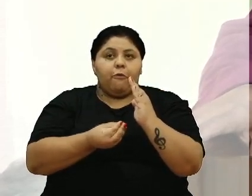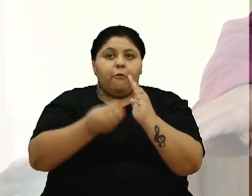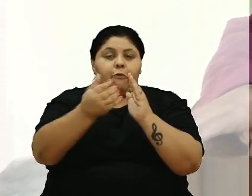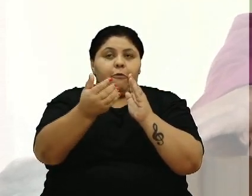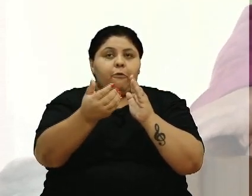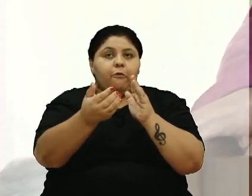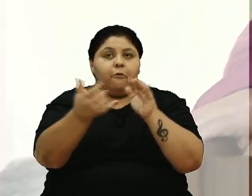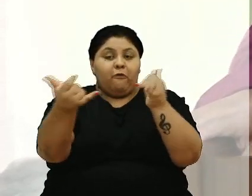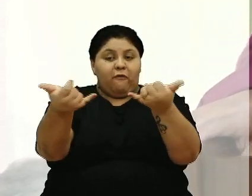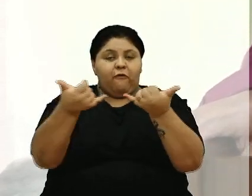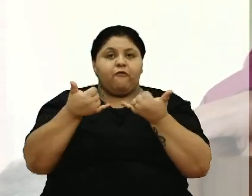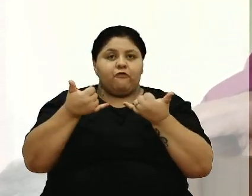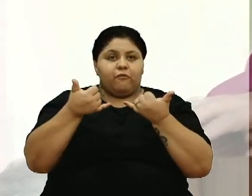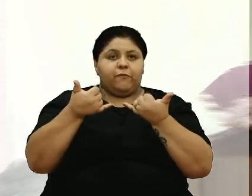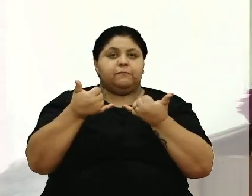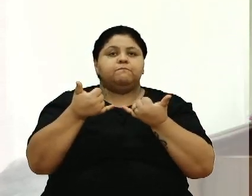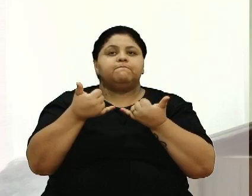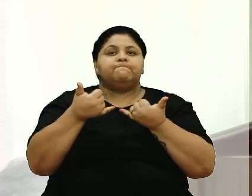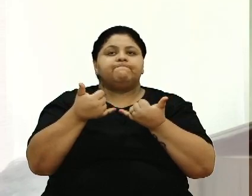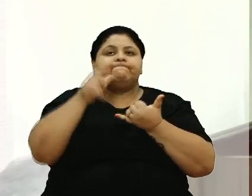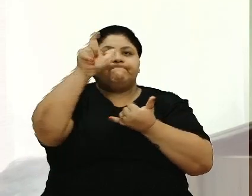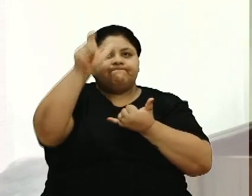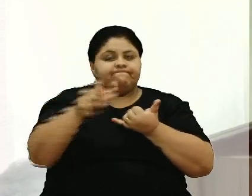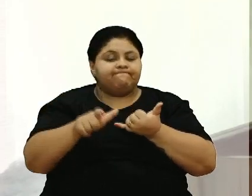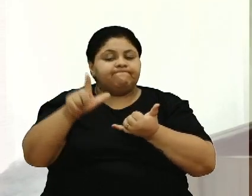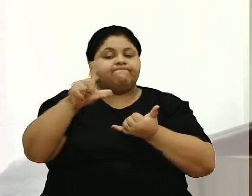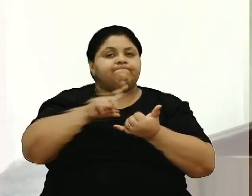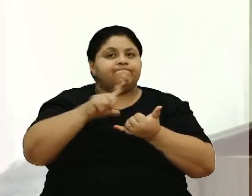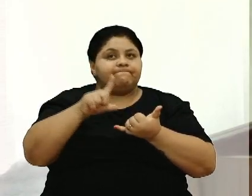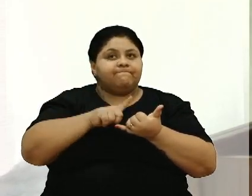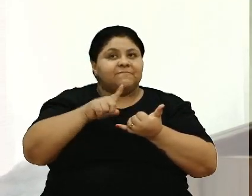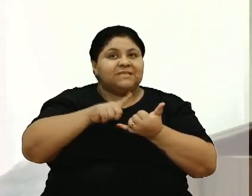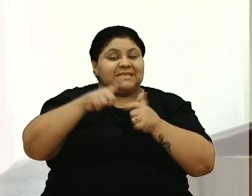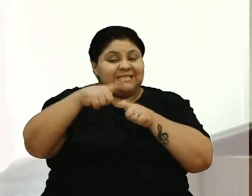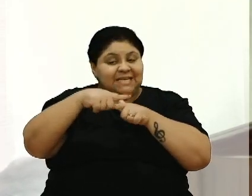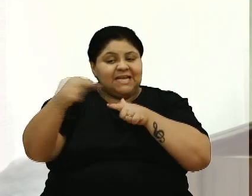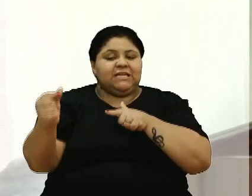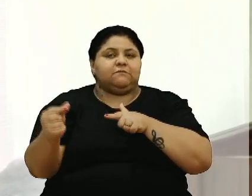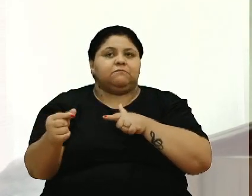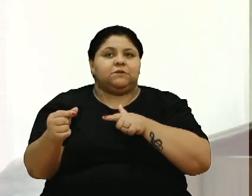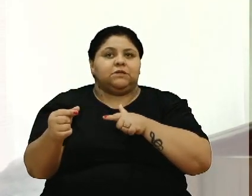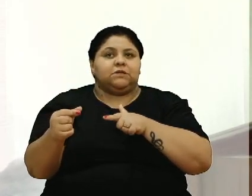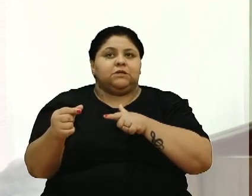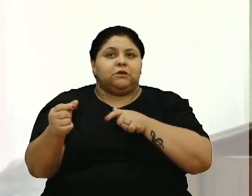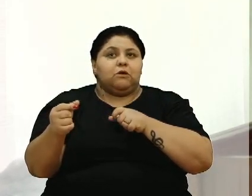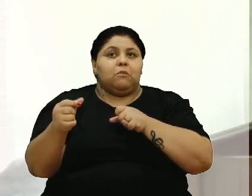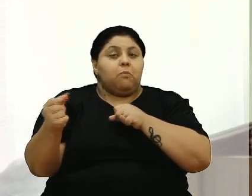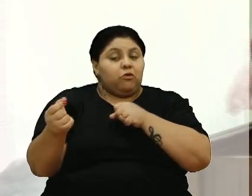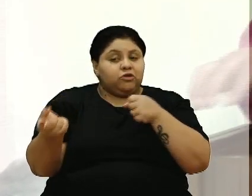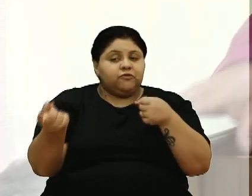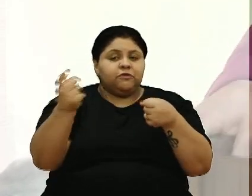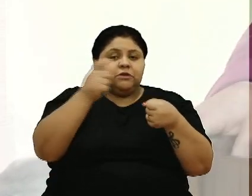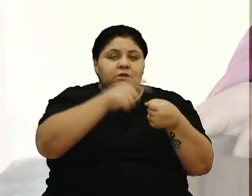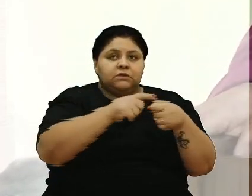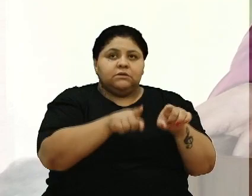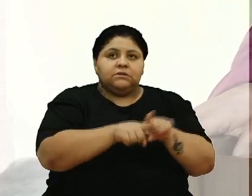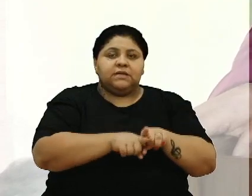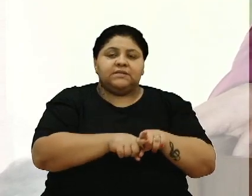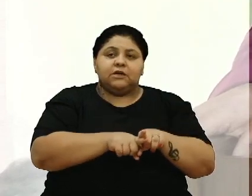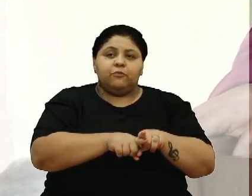o que a defesa civil passou para nós. As pessoas têm que sair, as pessoas têm que, podem voltar já. isso,